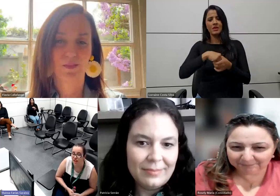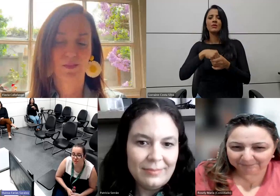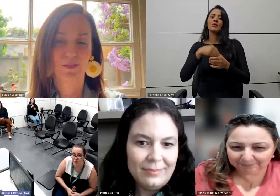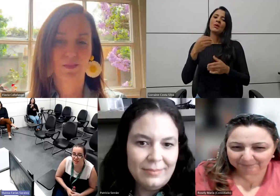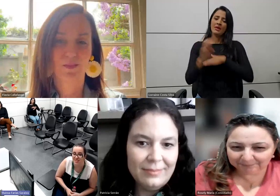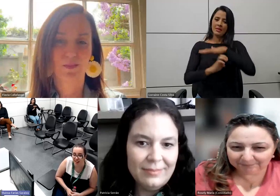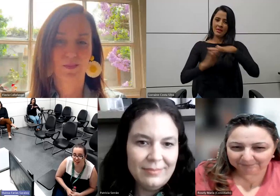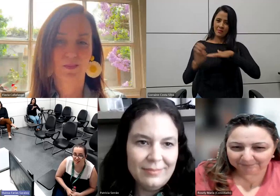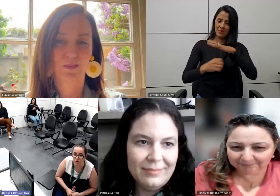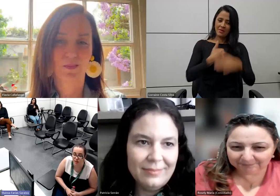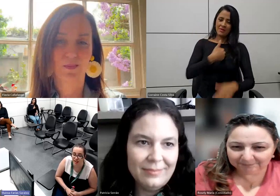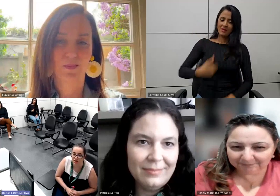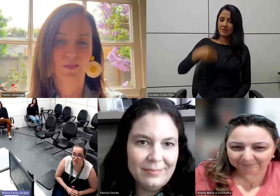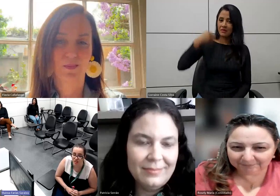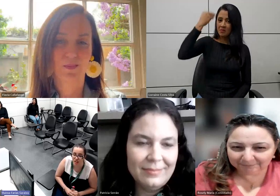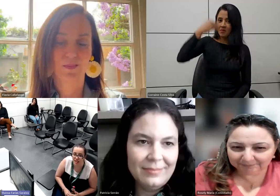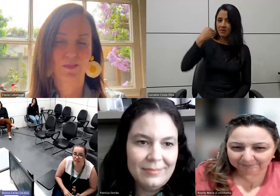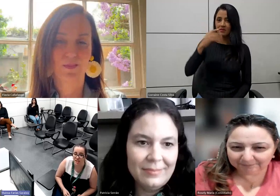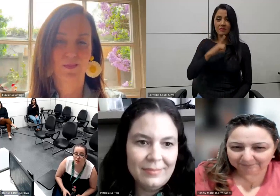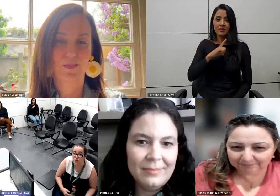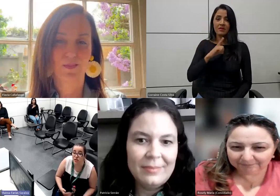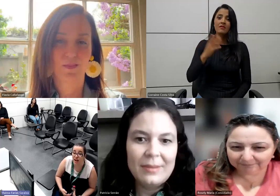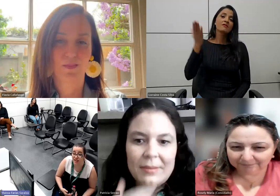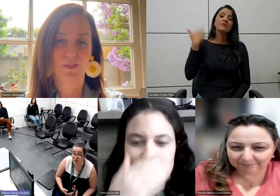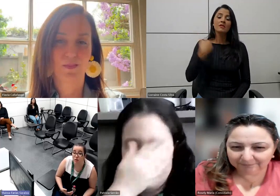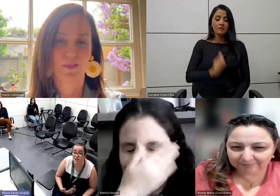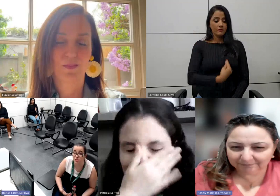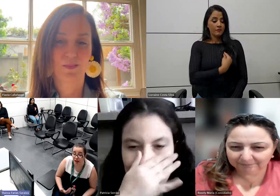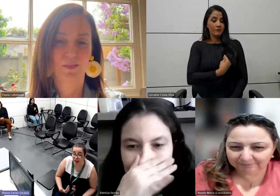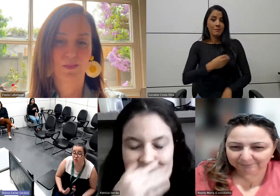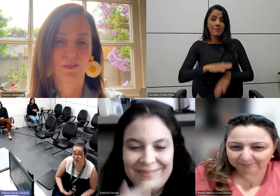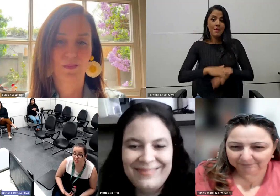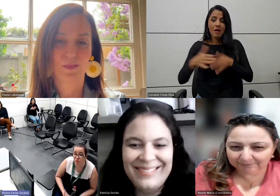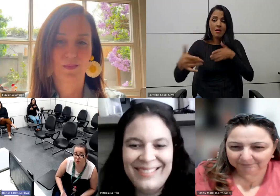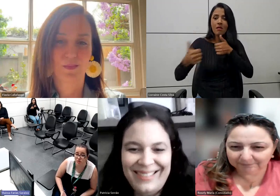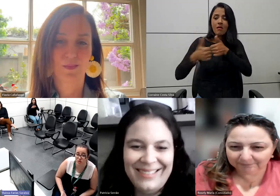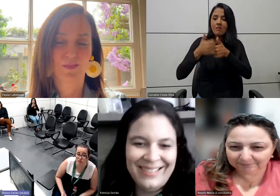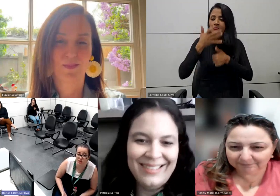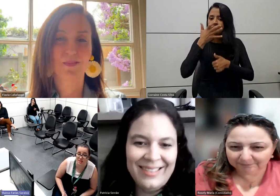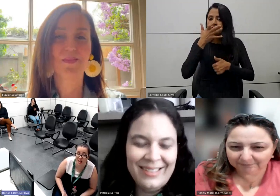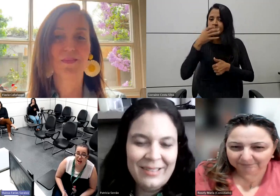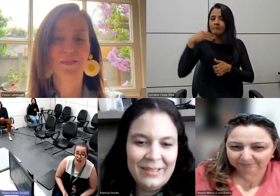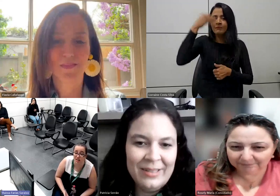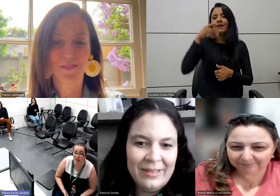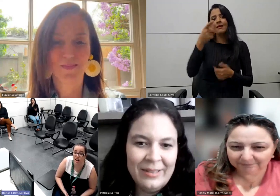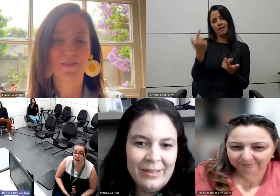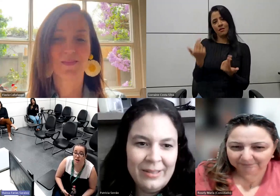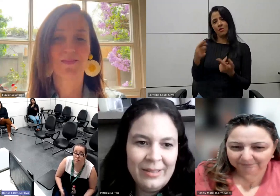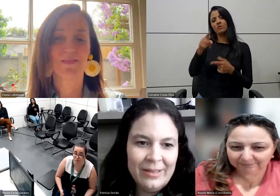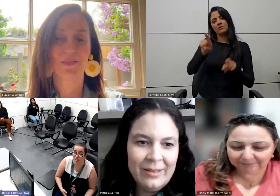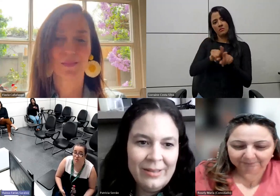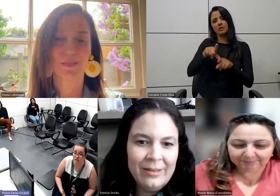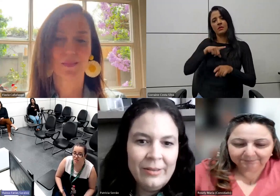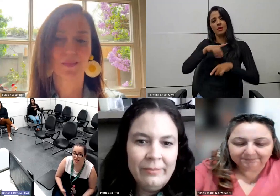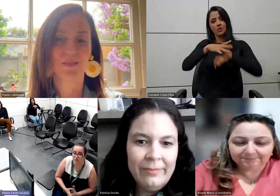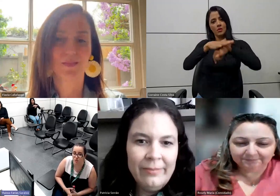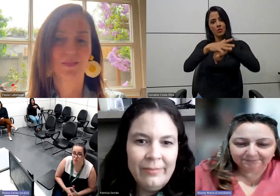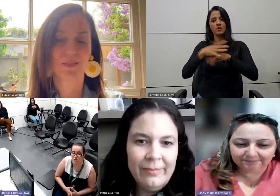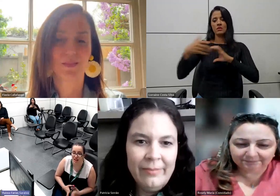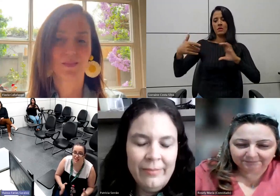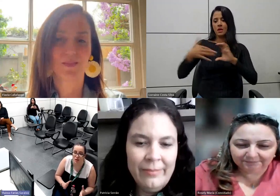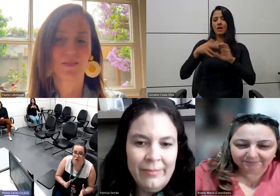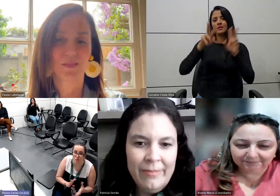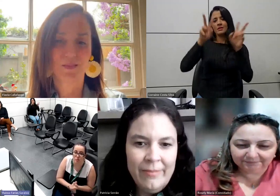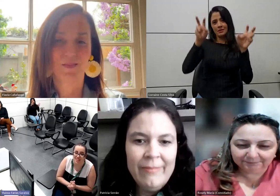pública e da experiência que ela teve aí de viver ainda mais de perto, ela também é uma pessoa com doença rara, falando desses